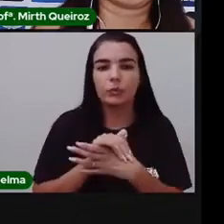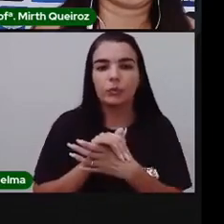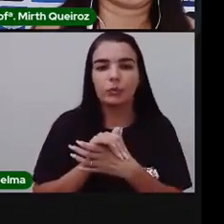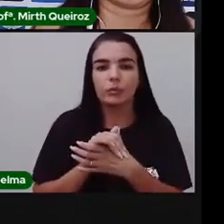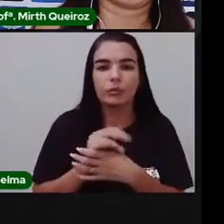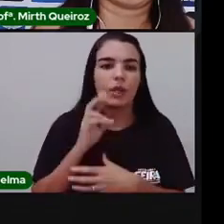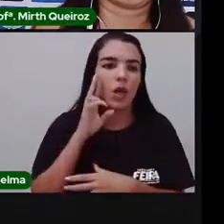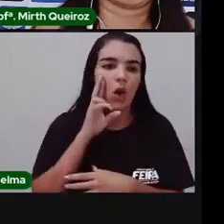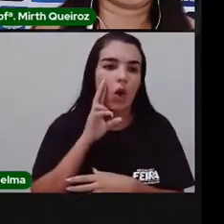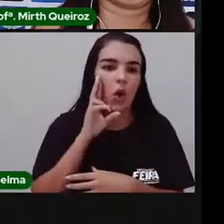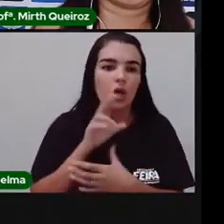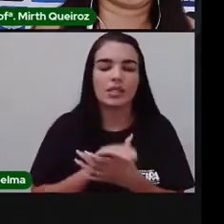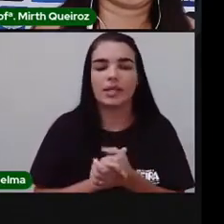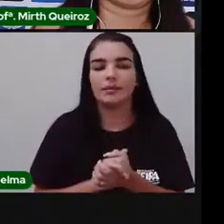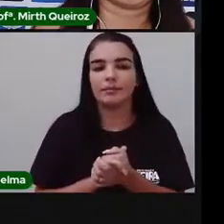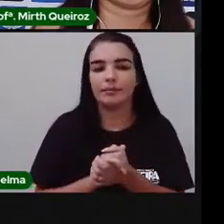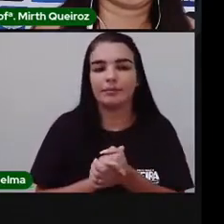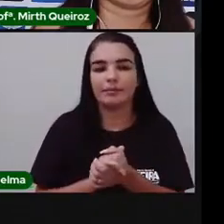O triângulo.